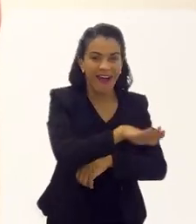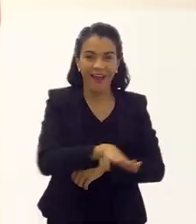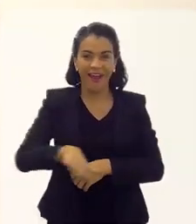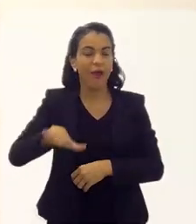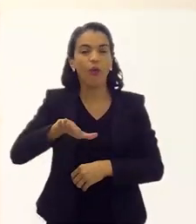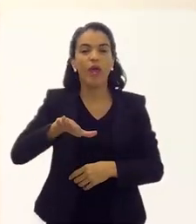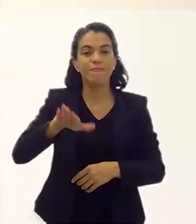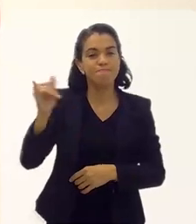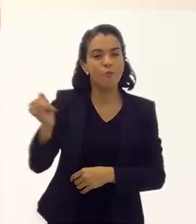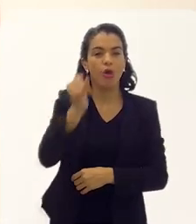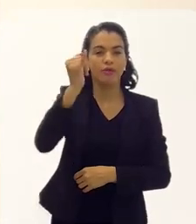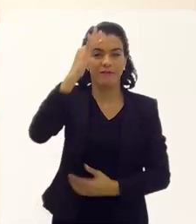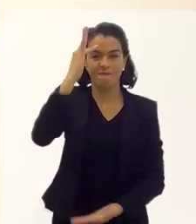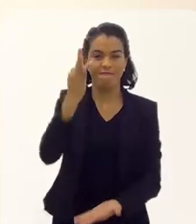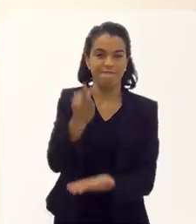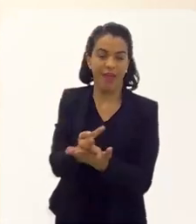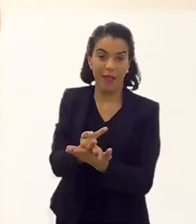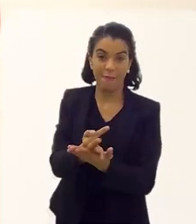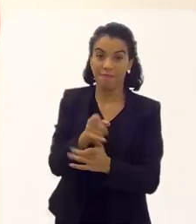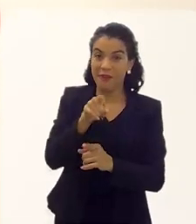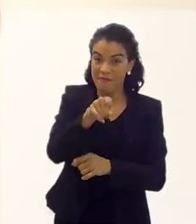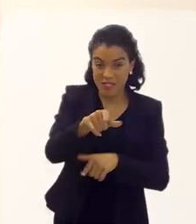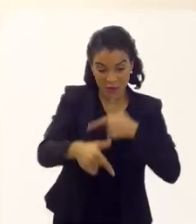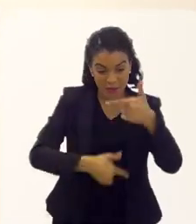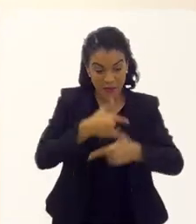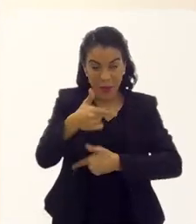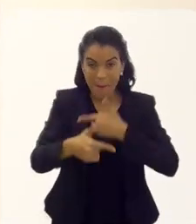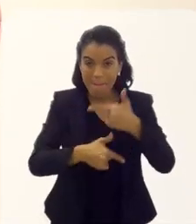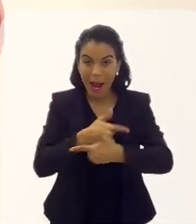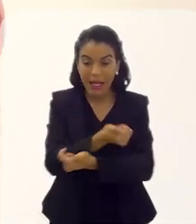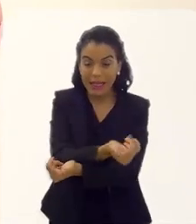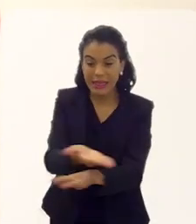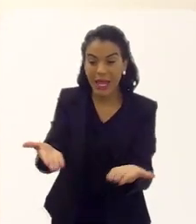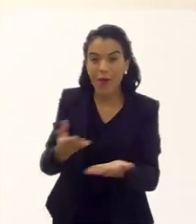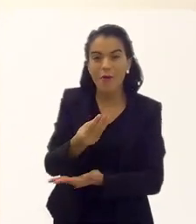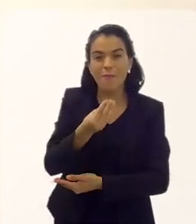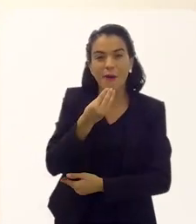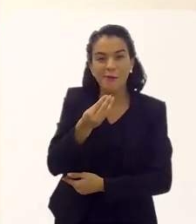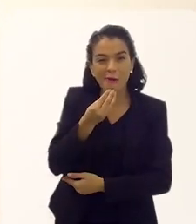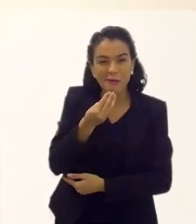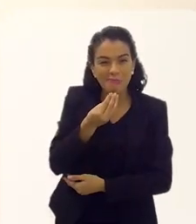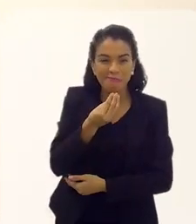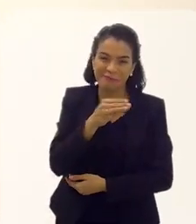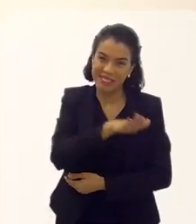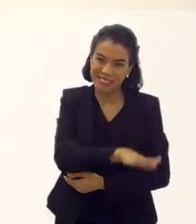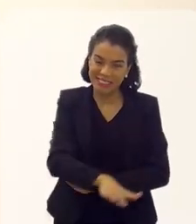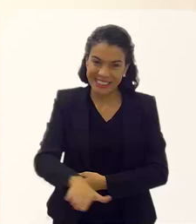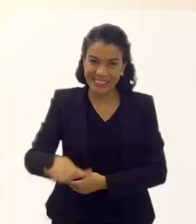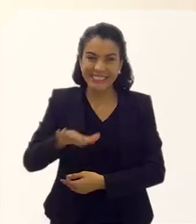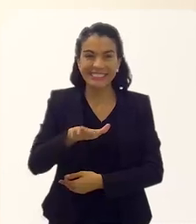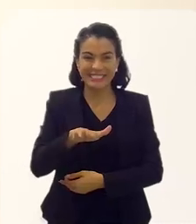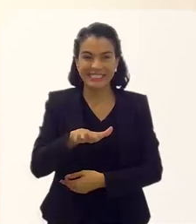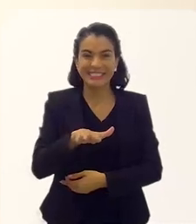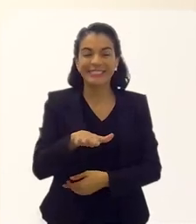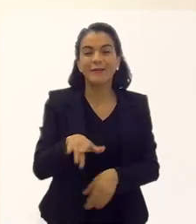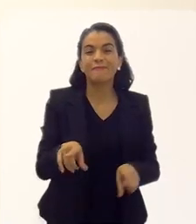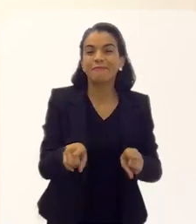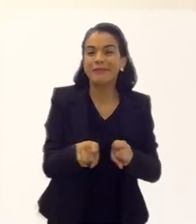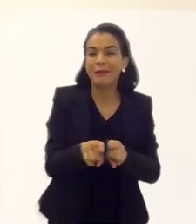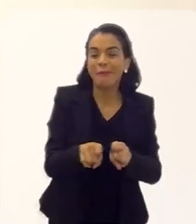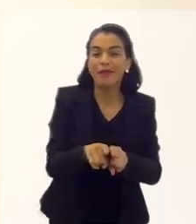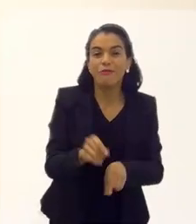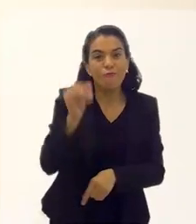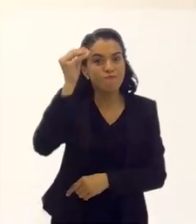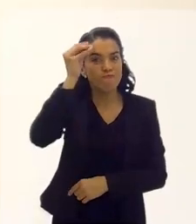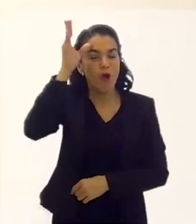crianças é ter fé. Mas isso que você está fazendo, essa oportunidade que você está dando às nossas